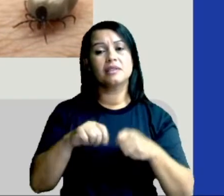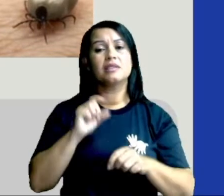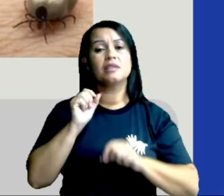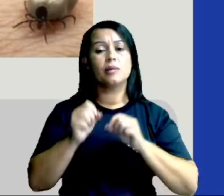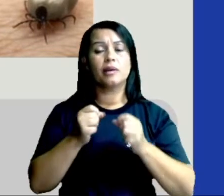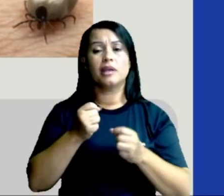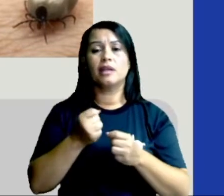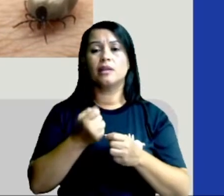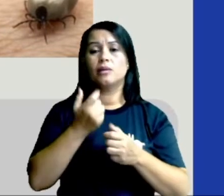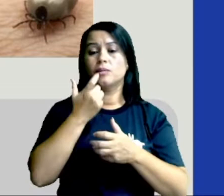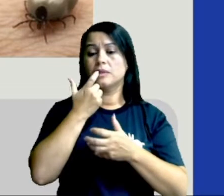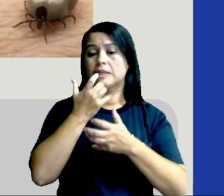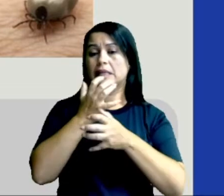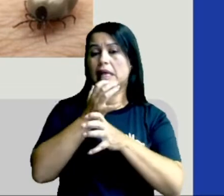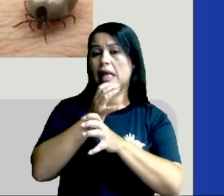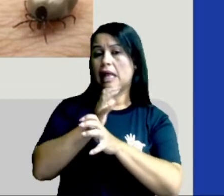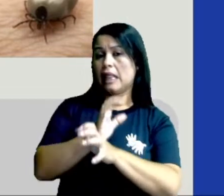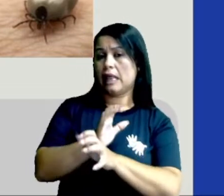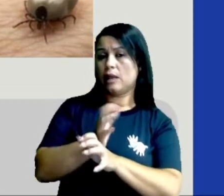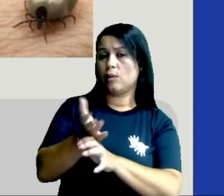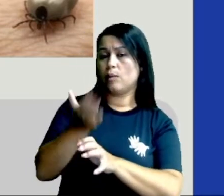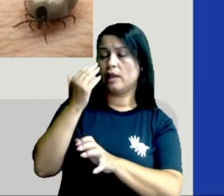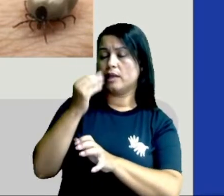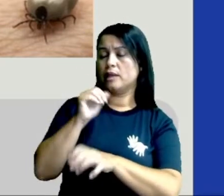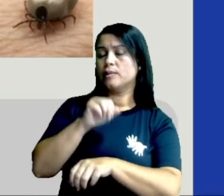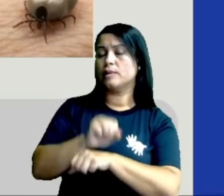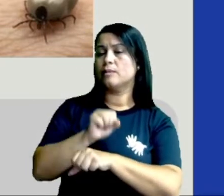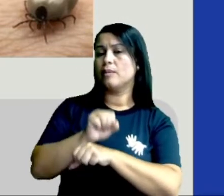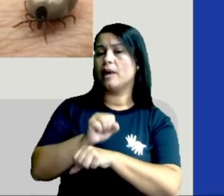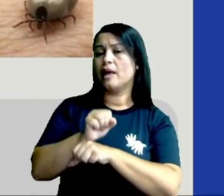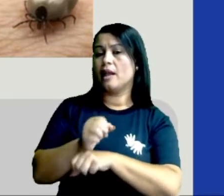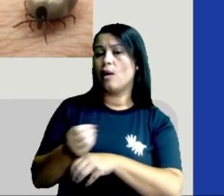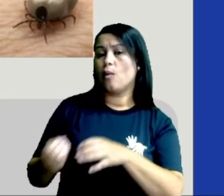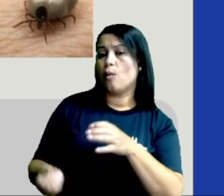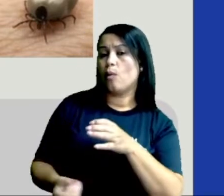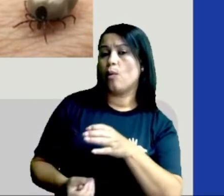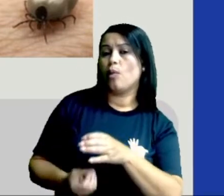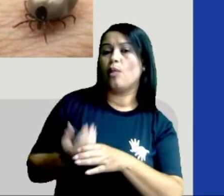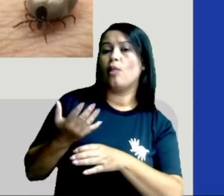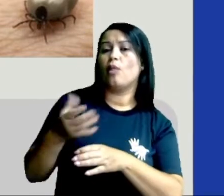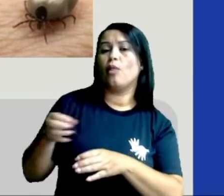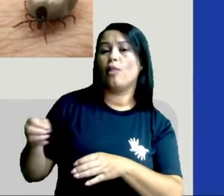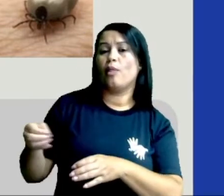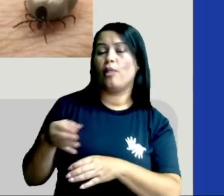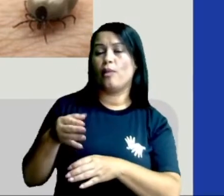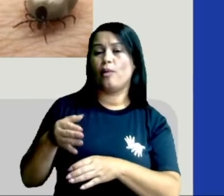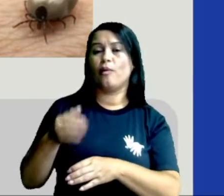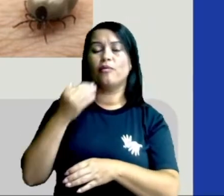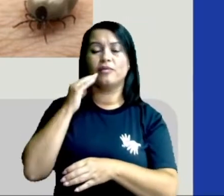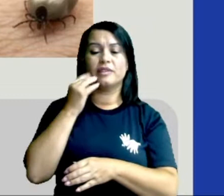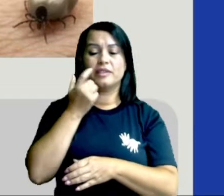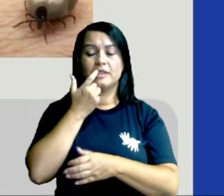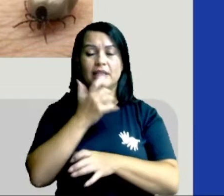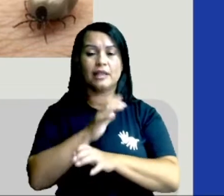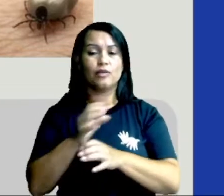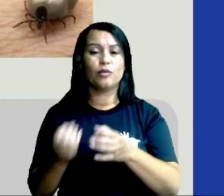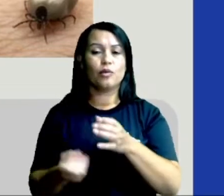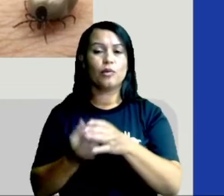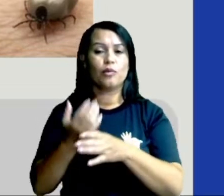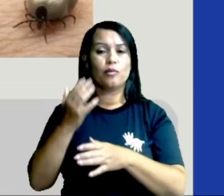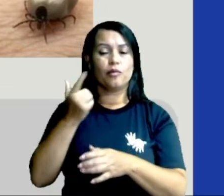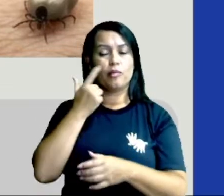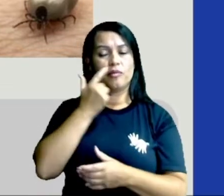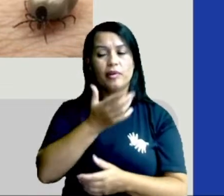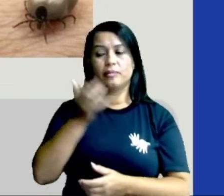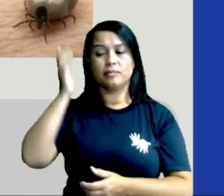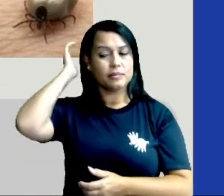esqueleto antigo e aguardar que o seu esqueleto novo se seque e se forme. Vamos ver mais na